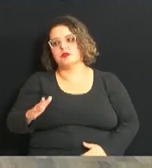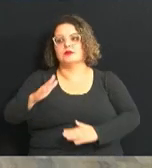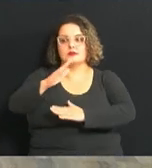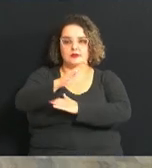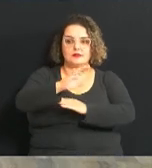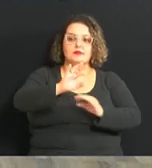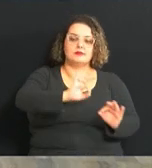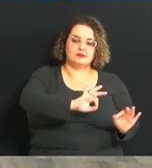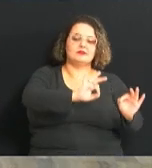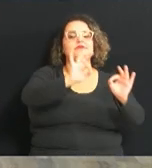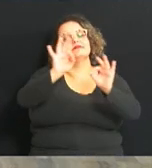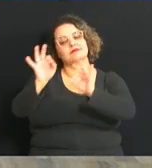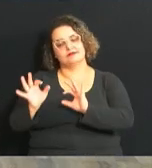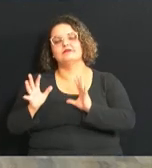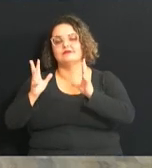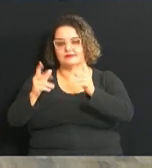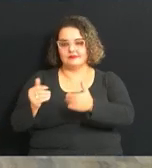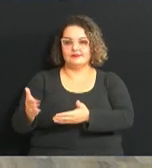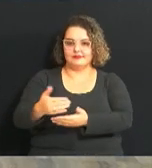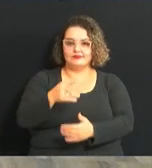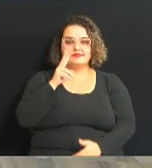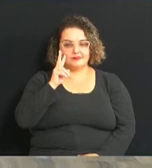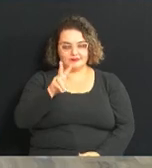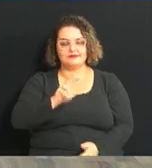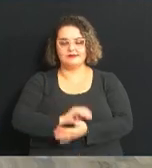acompanhou toda essa coleta. Vamos ver.